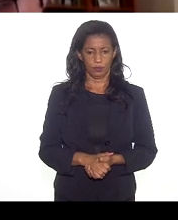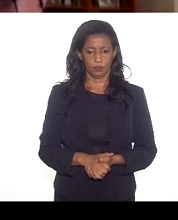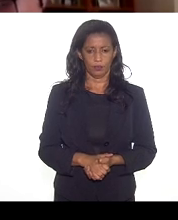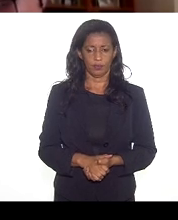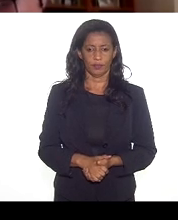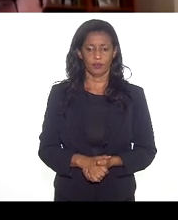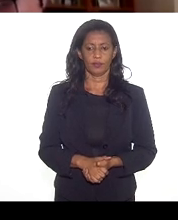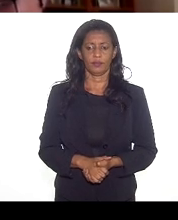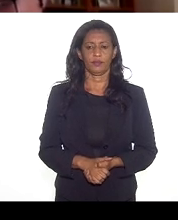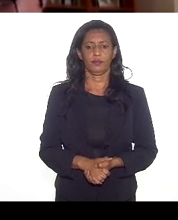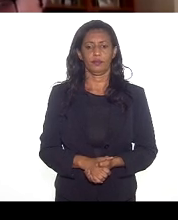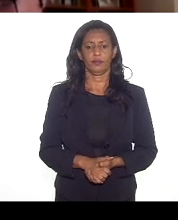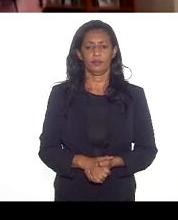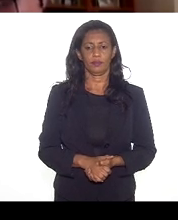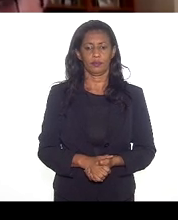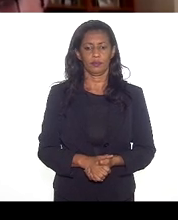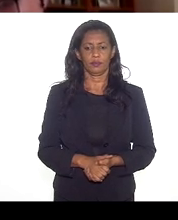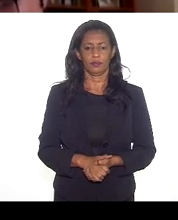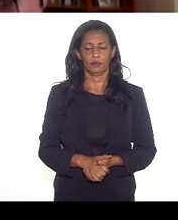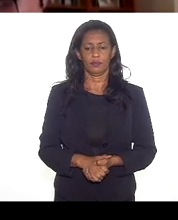subsecretário, para o professor Mauro Osório.